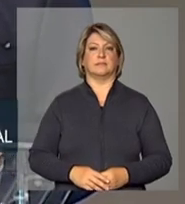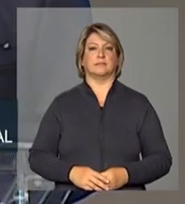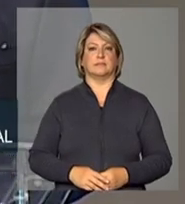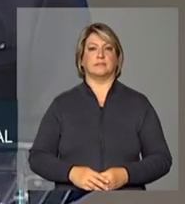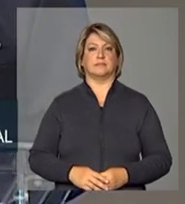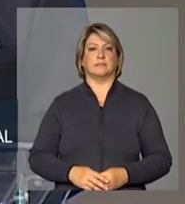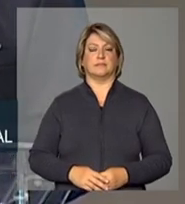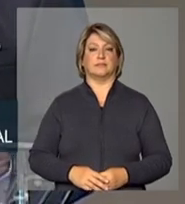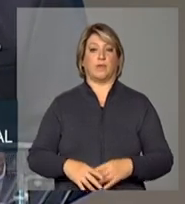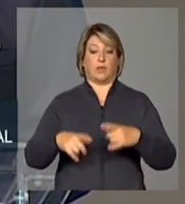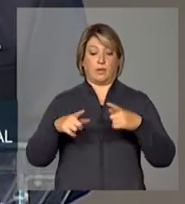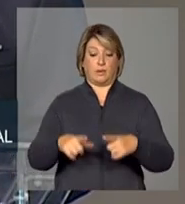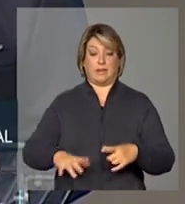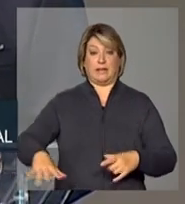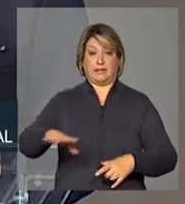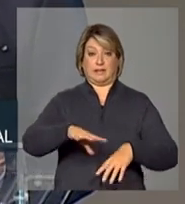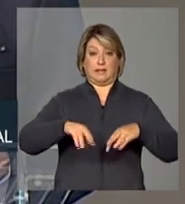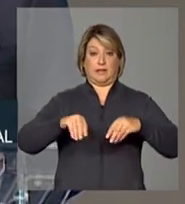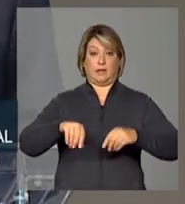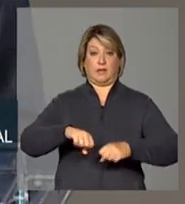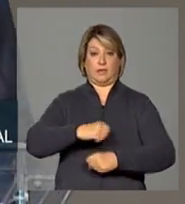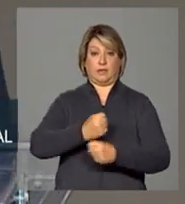território nacional